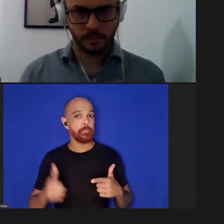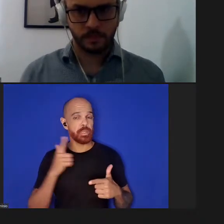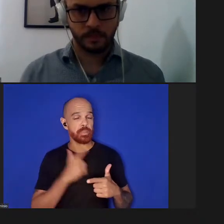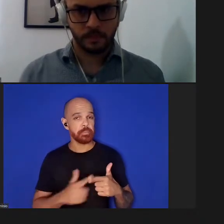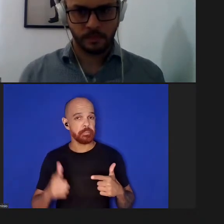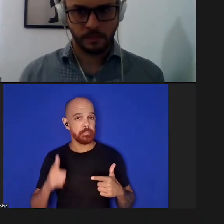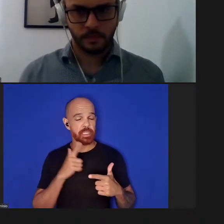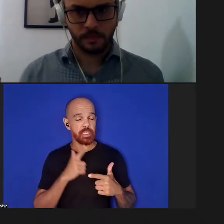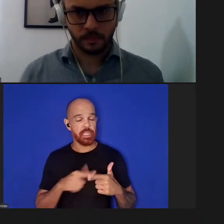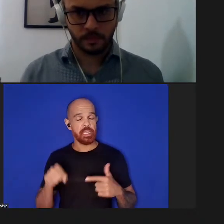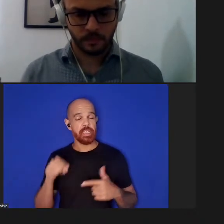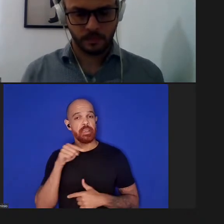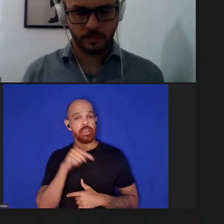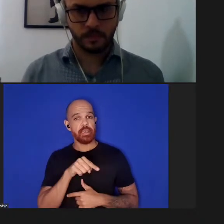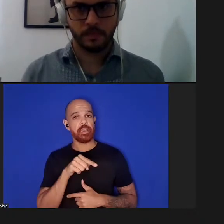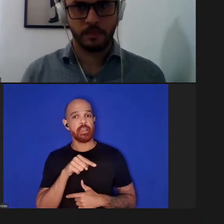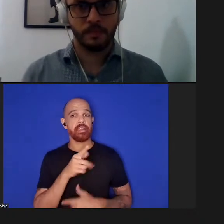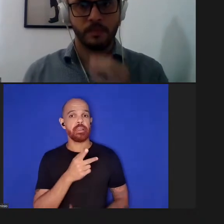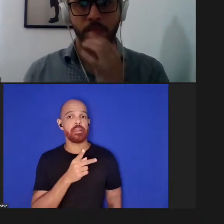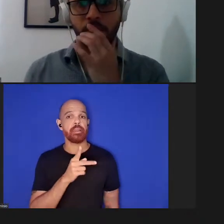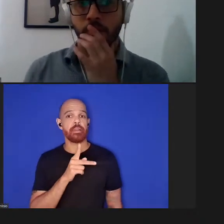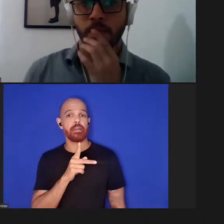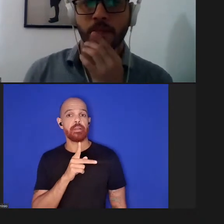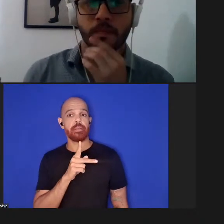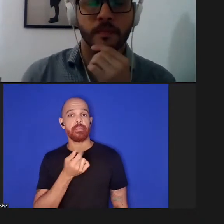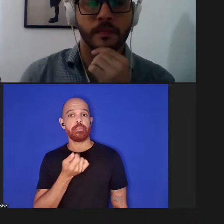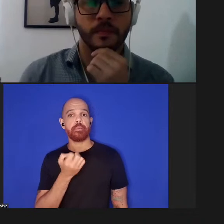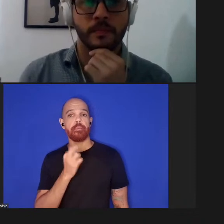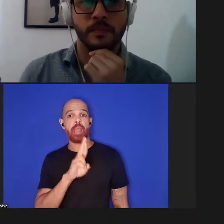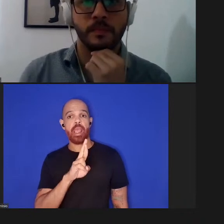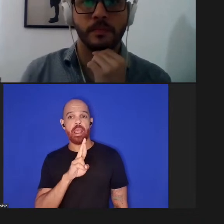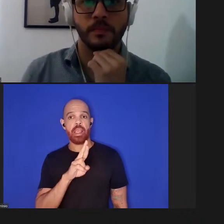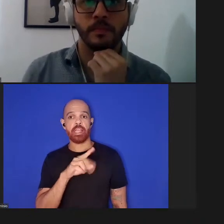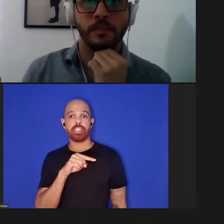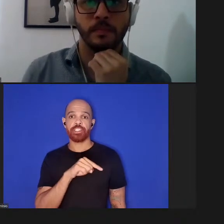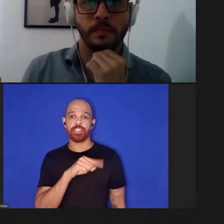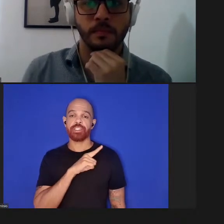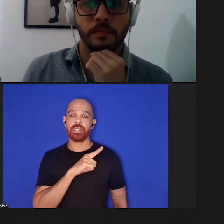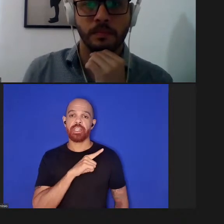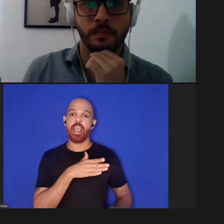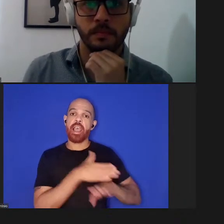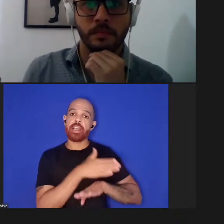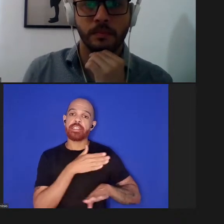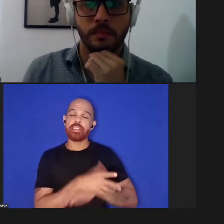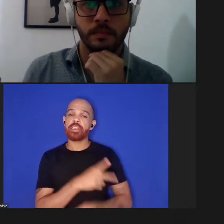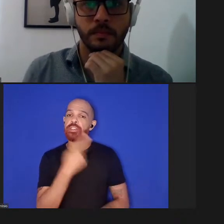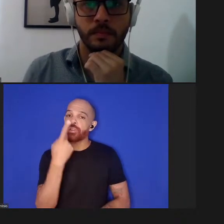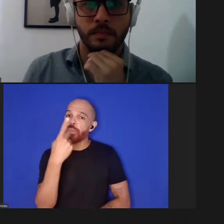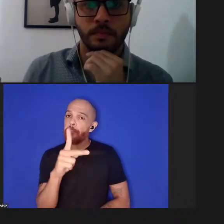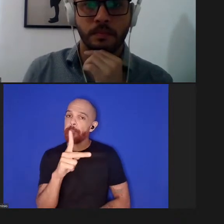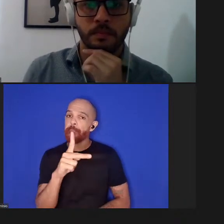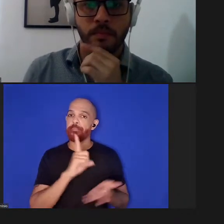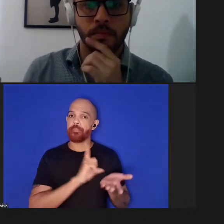do par que tem acesso ao seu paper é